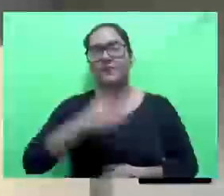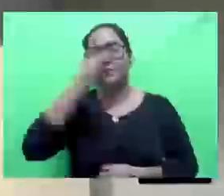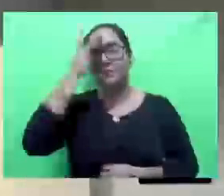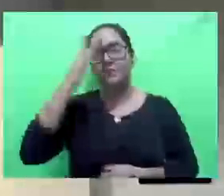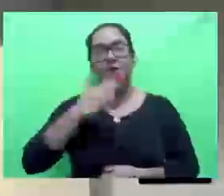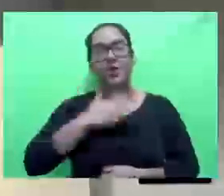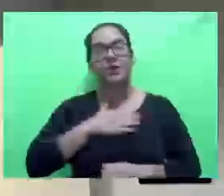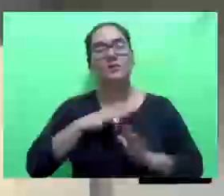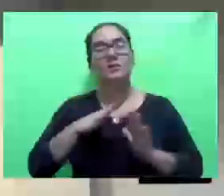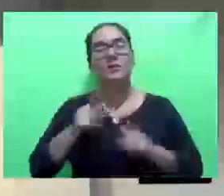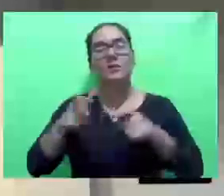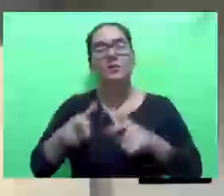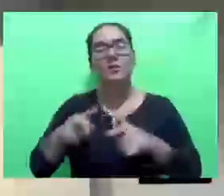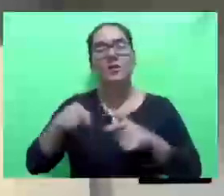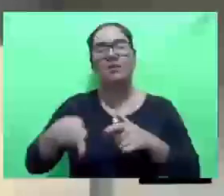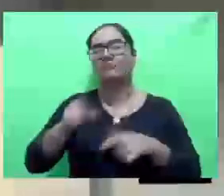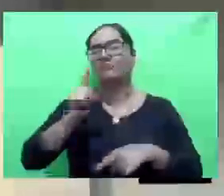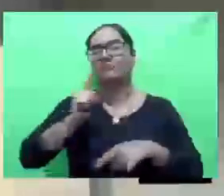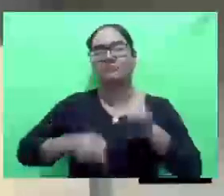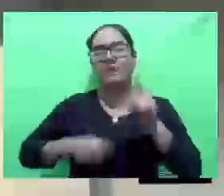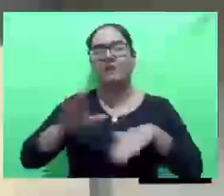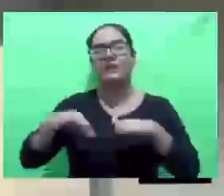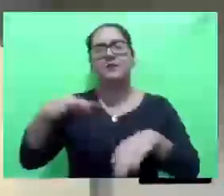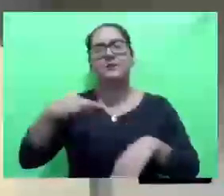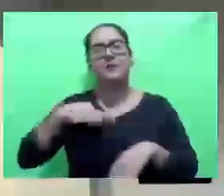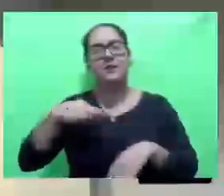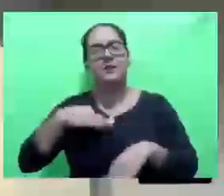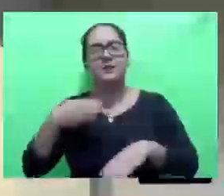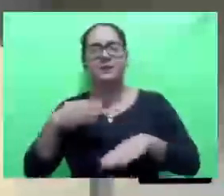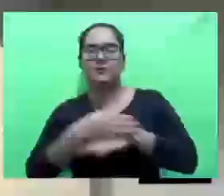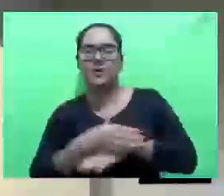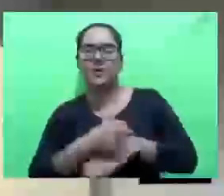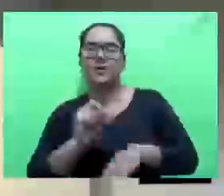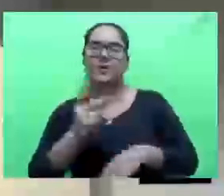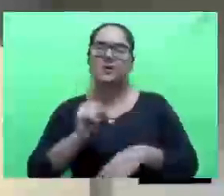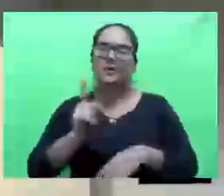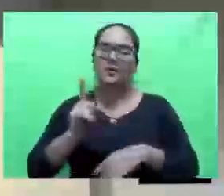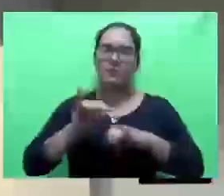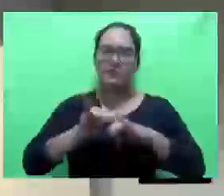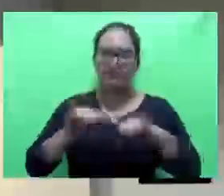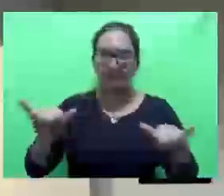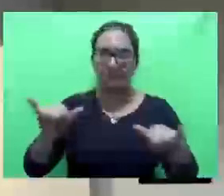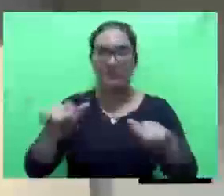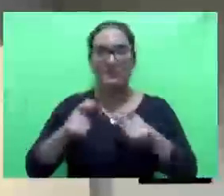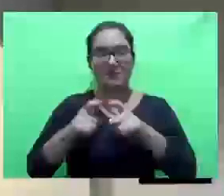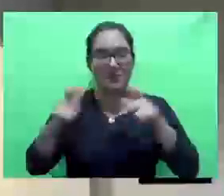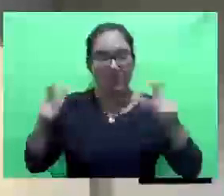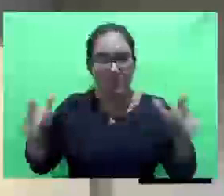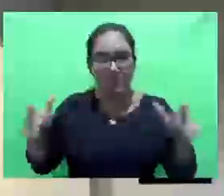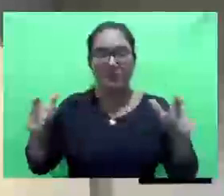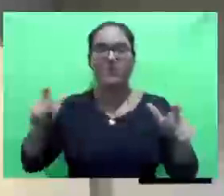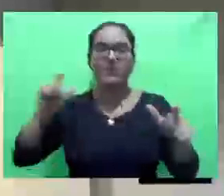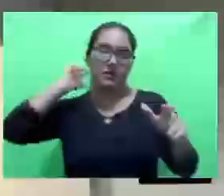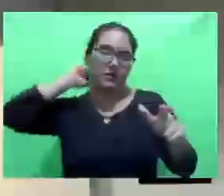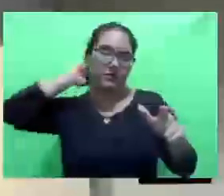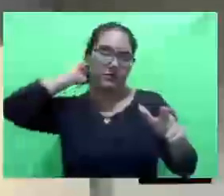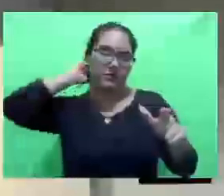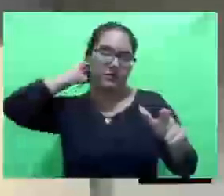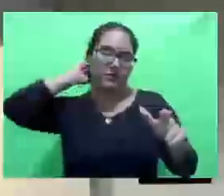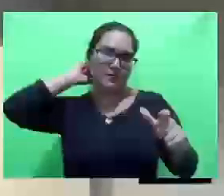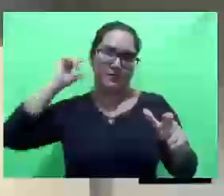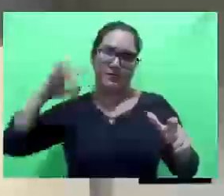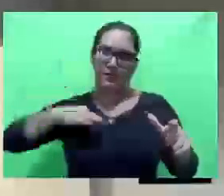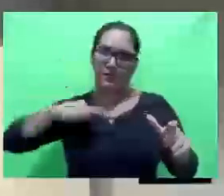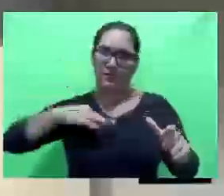local impróprio, então, às vezes, a Polícia está batendo, às vezes não, como foi falado, mais da metade que a Polícia Militar